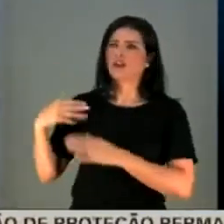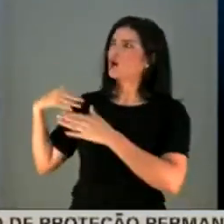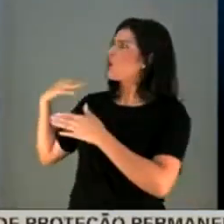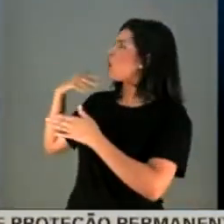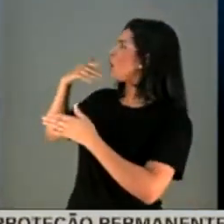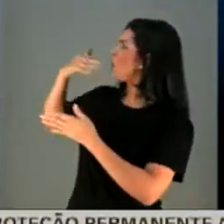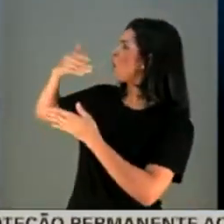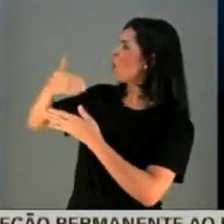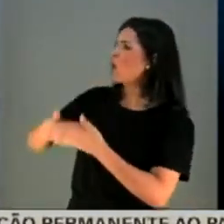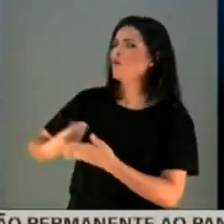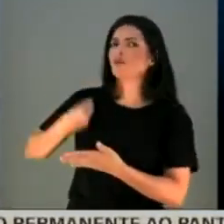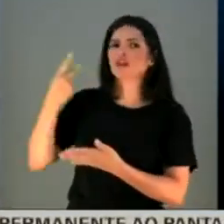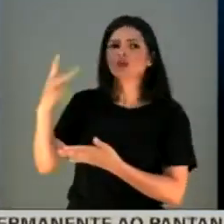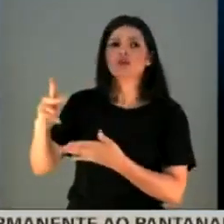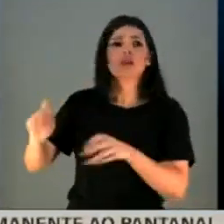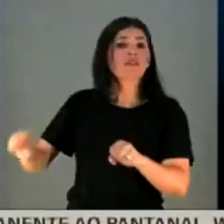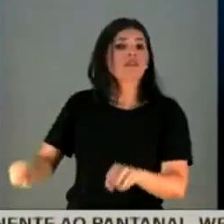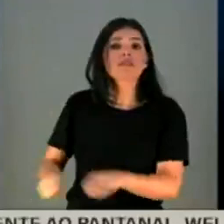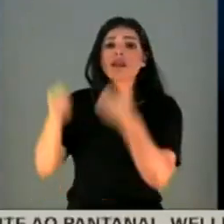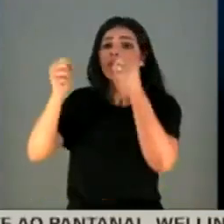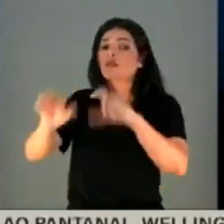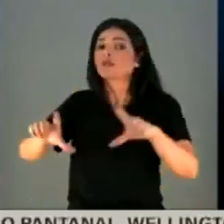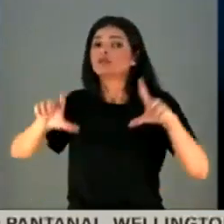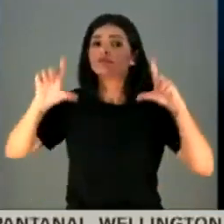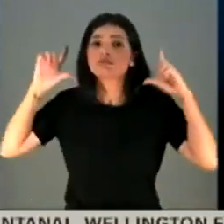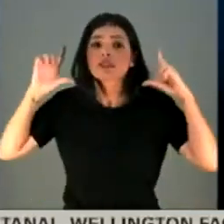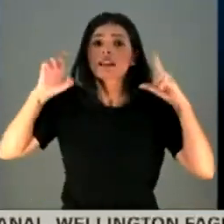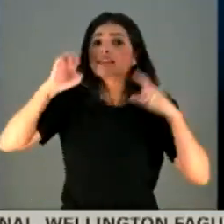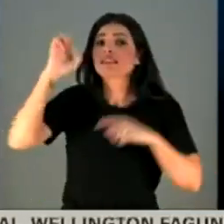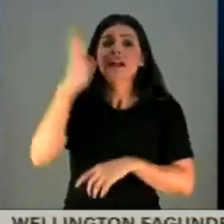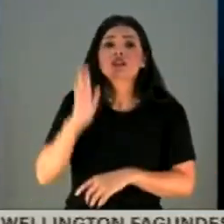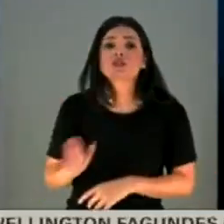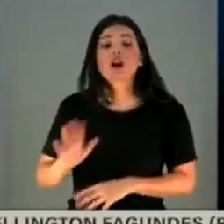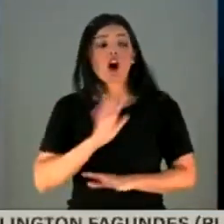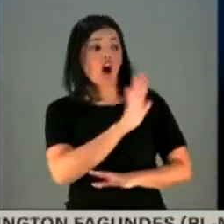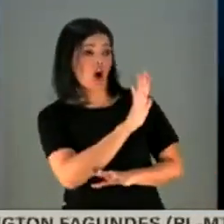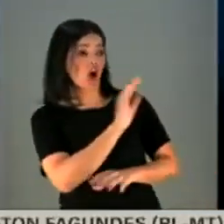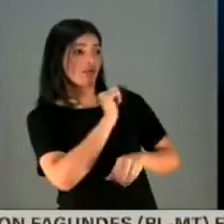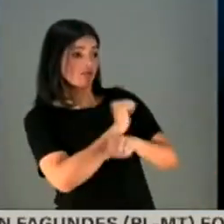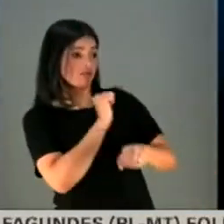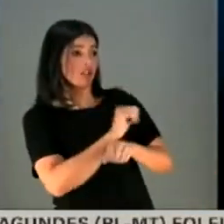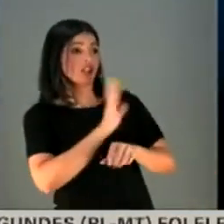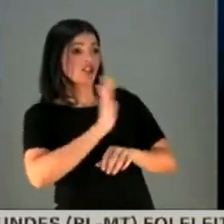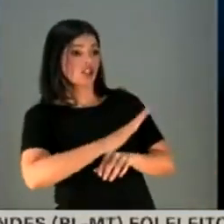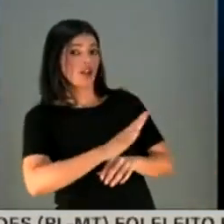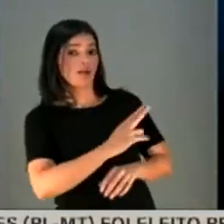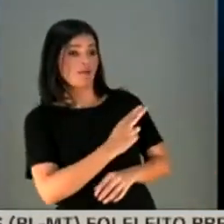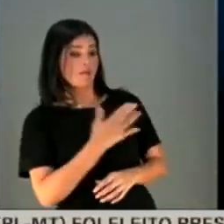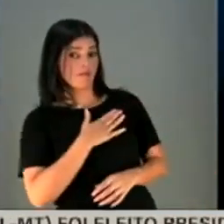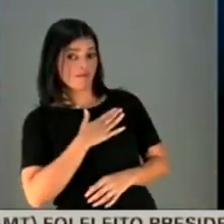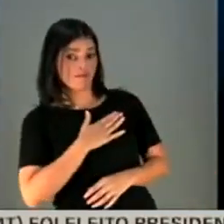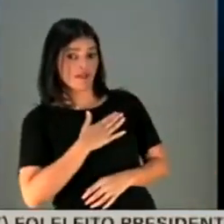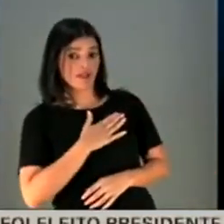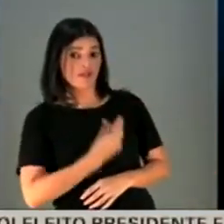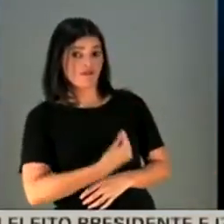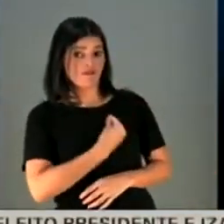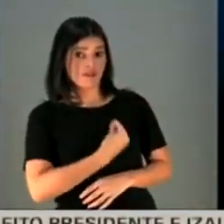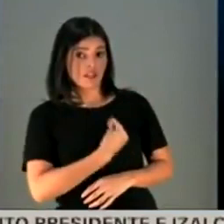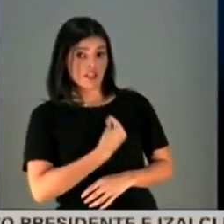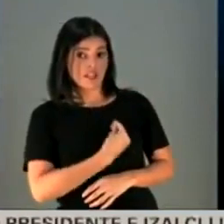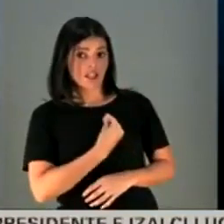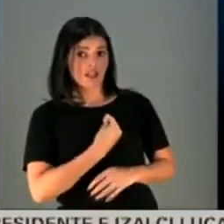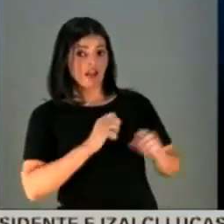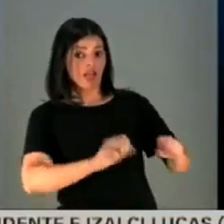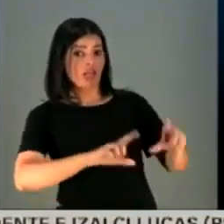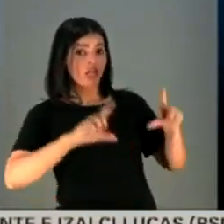hoje, enxerga ambiente nacional. O negócio é o seguinte. Se eu já expus a minha família, como você está